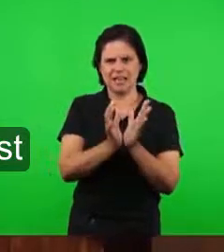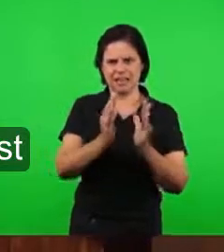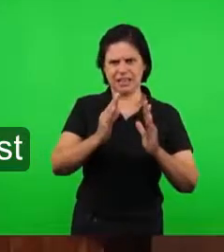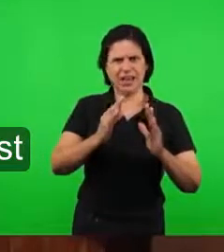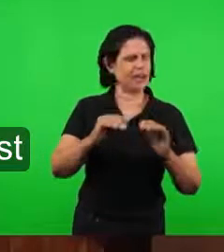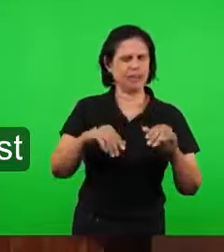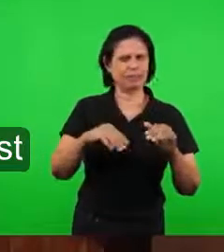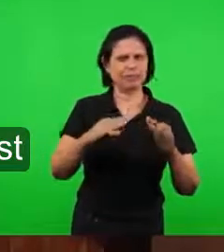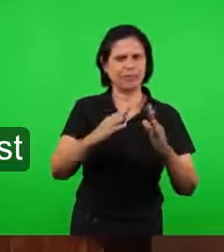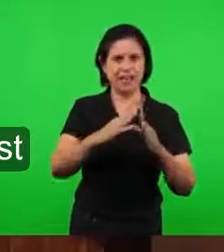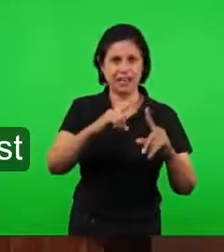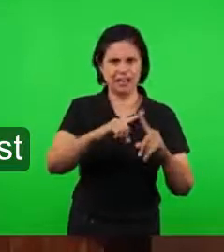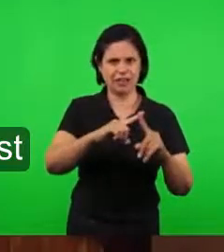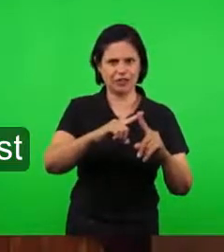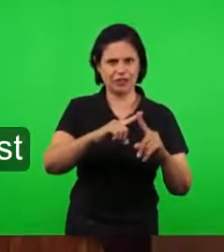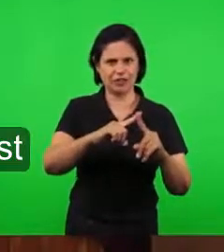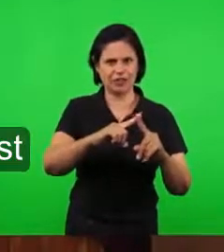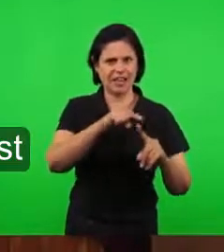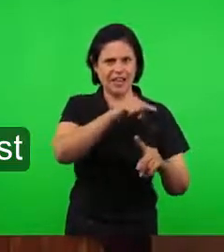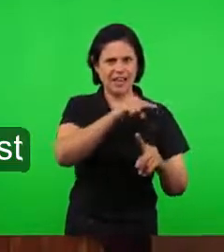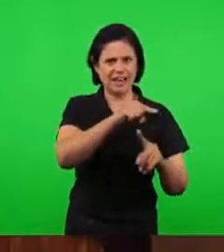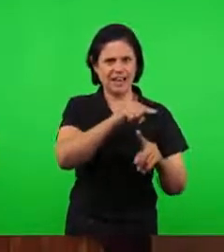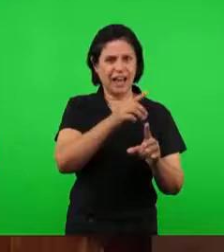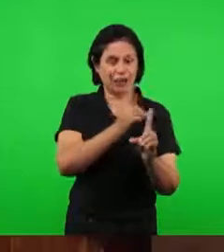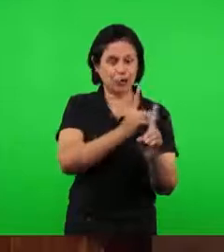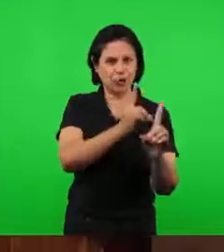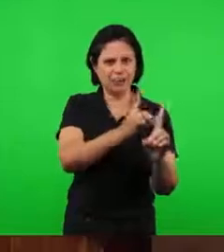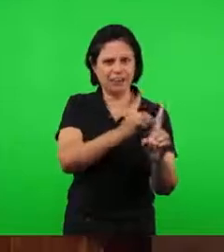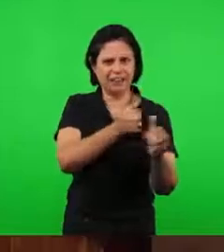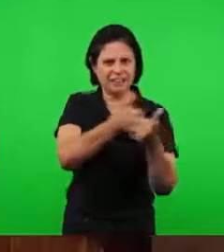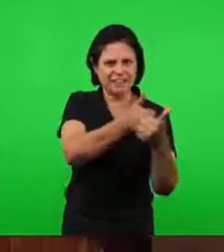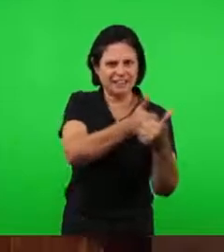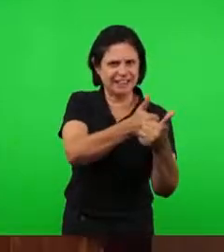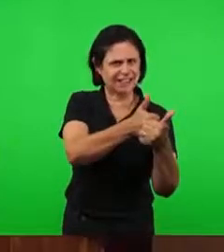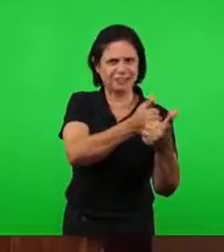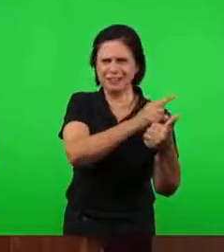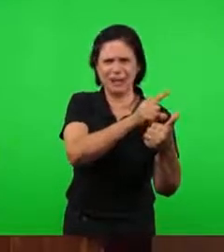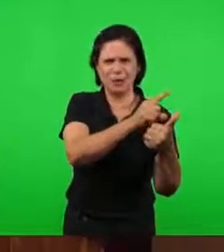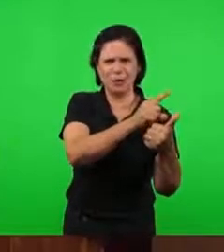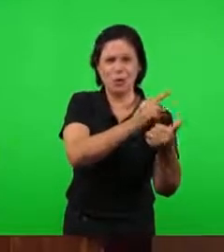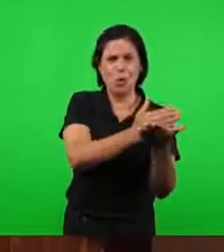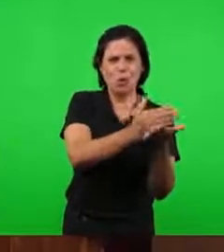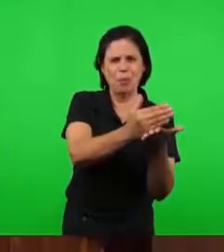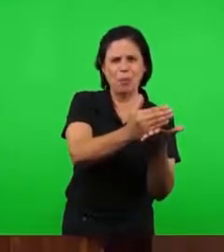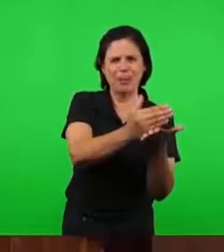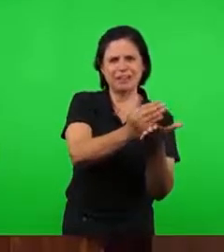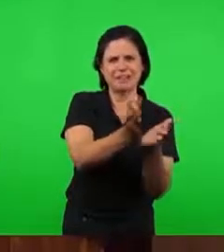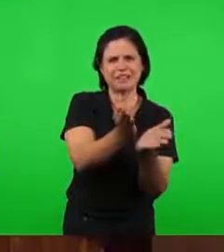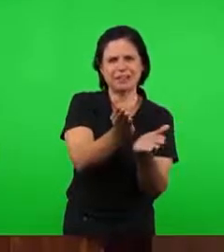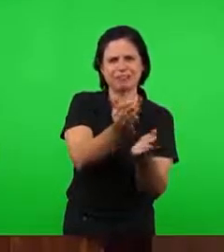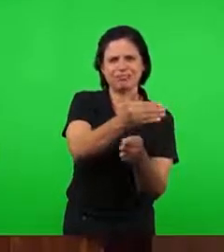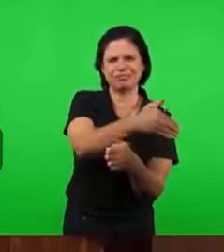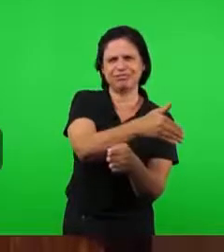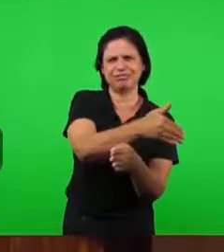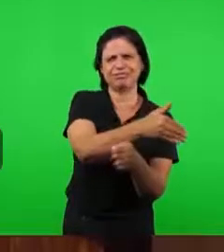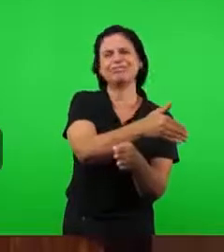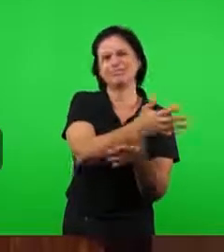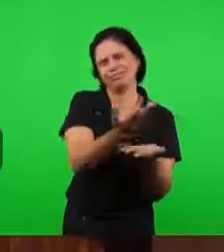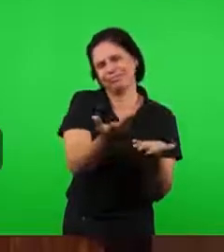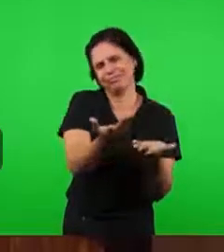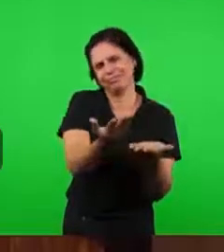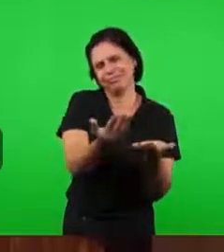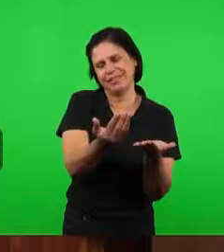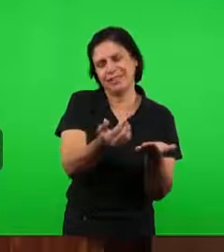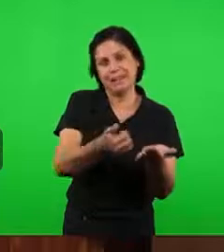Começou a sair da doutrina. Então a primeira operação foi a espada aguda de dois gumes. Então